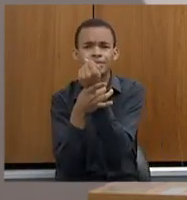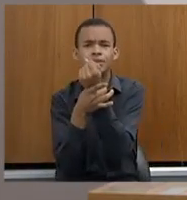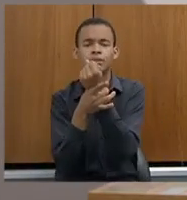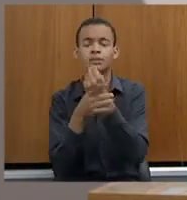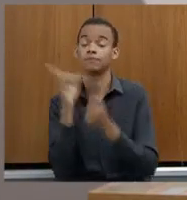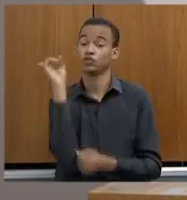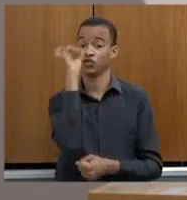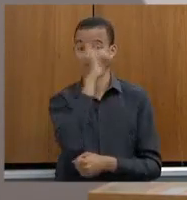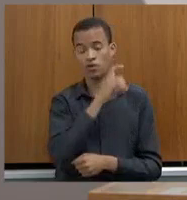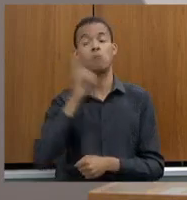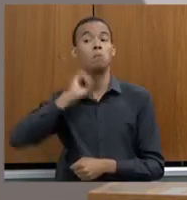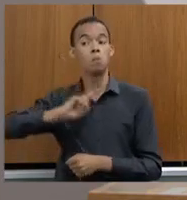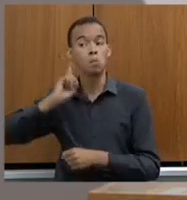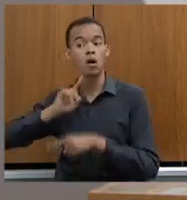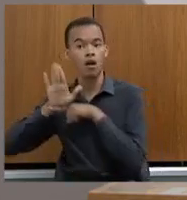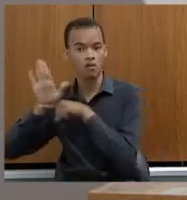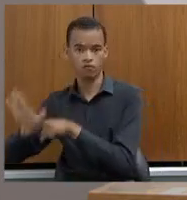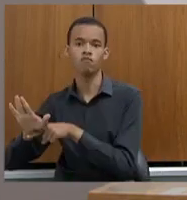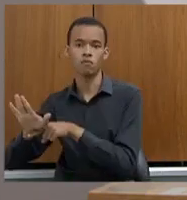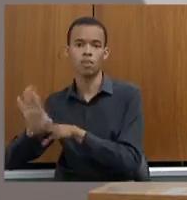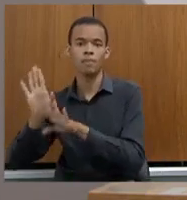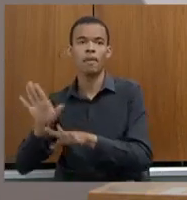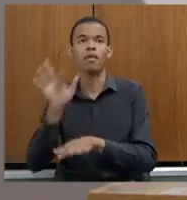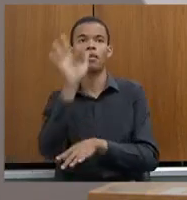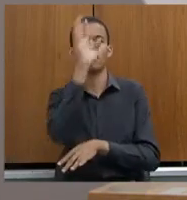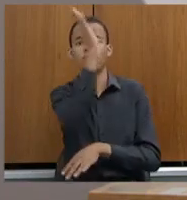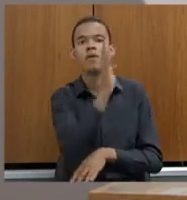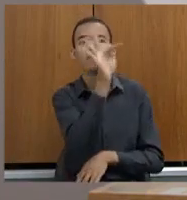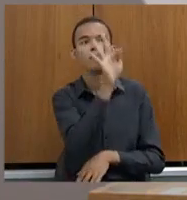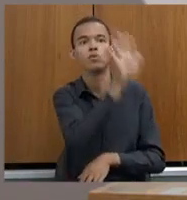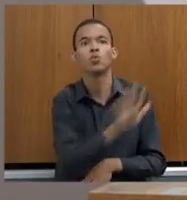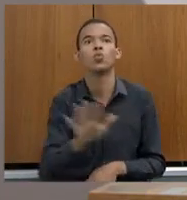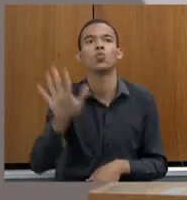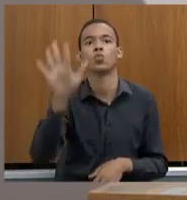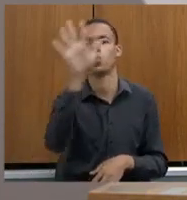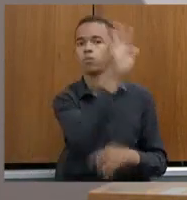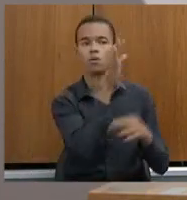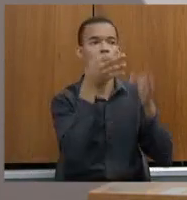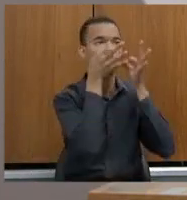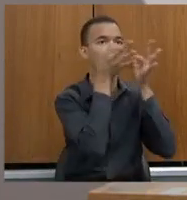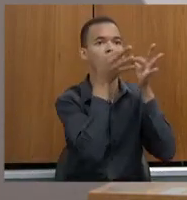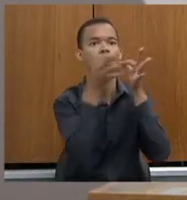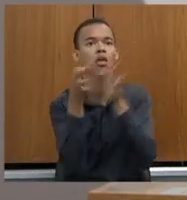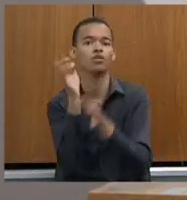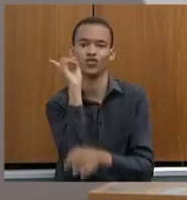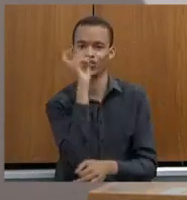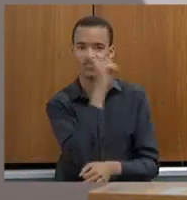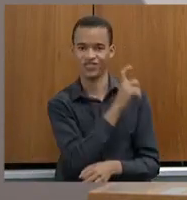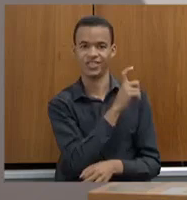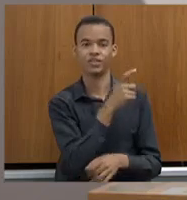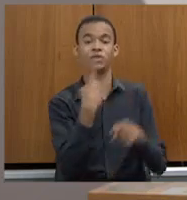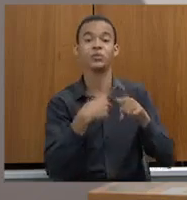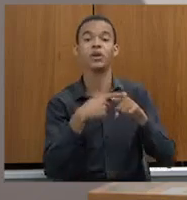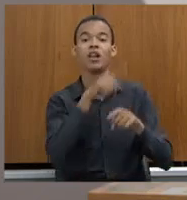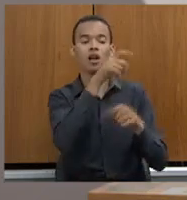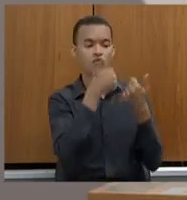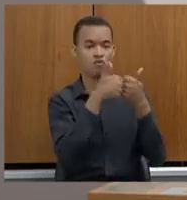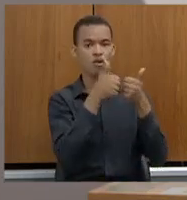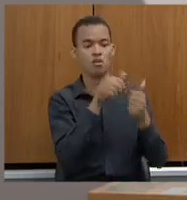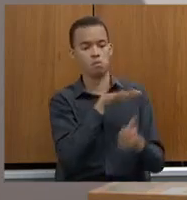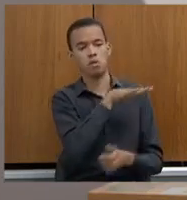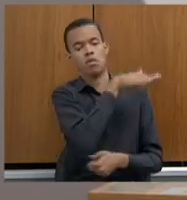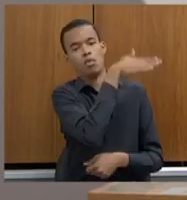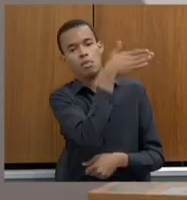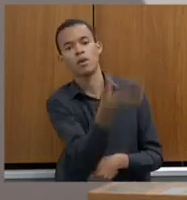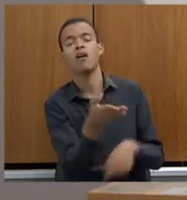Brasil. O ônibus que caiu lá era de Alagoas, gente, ficou tudo nas costas da segurança de Minas Gerais, dos